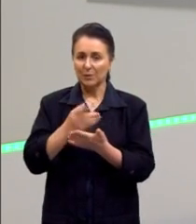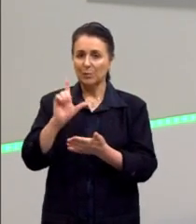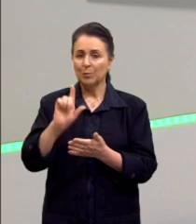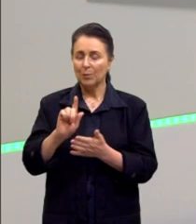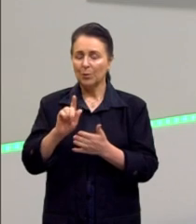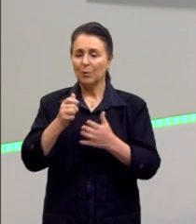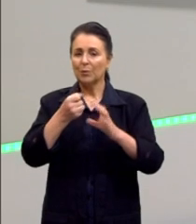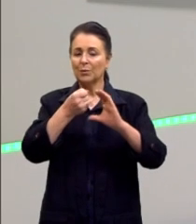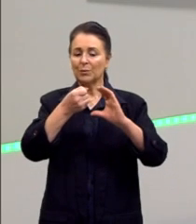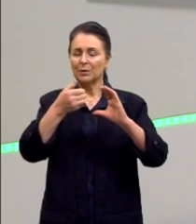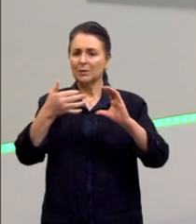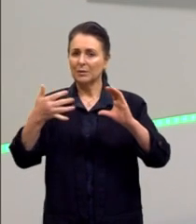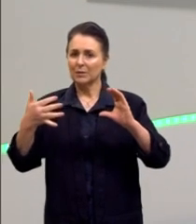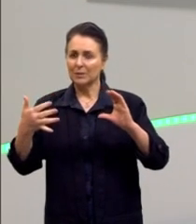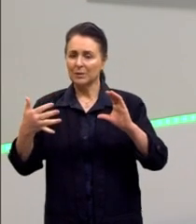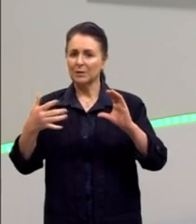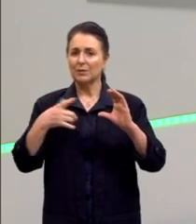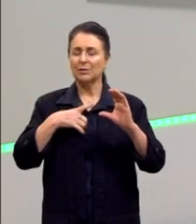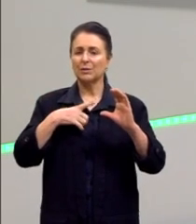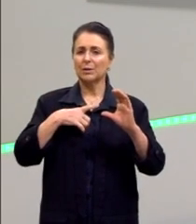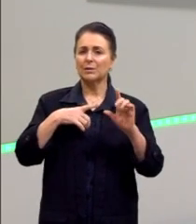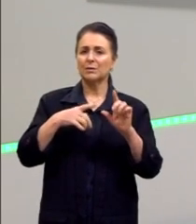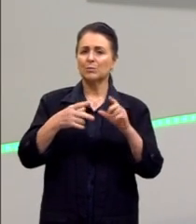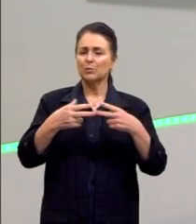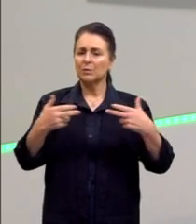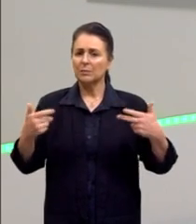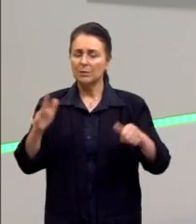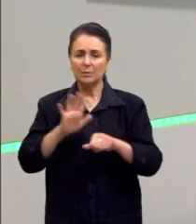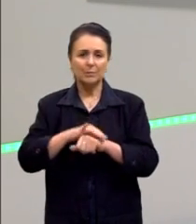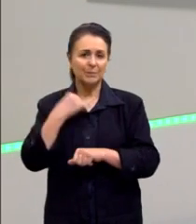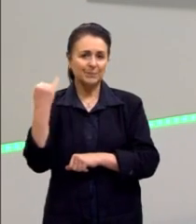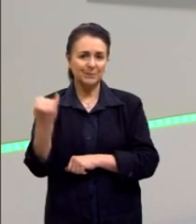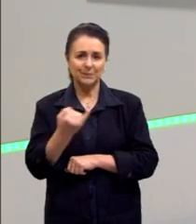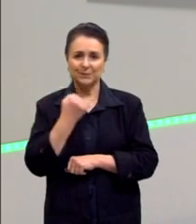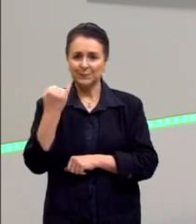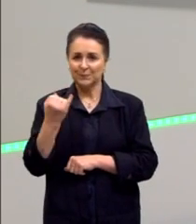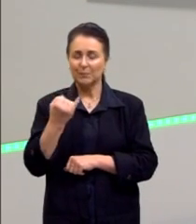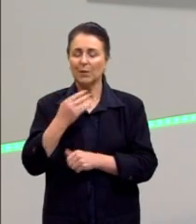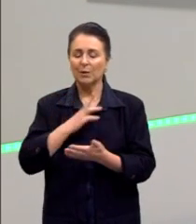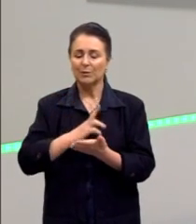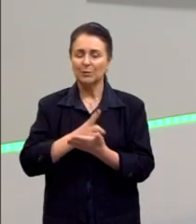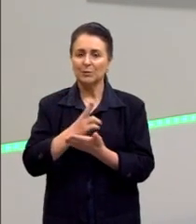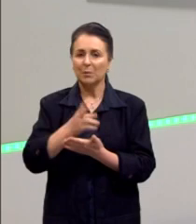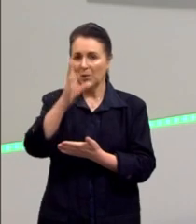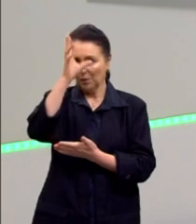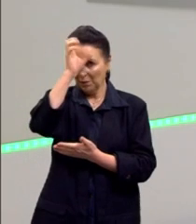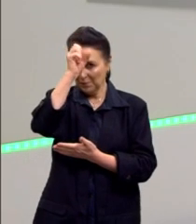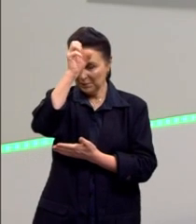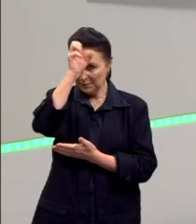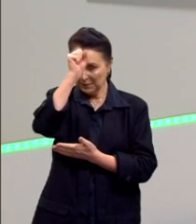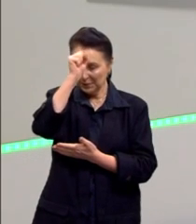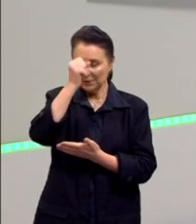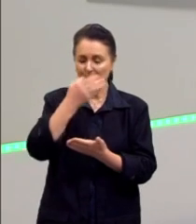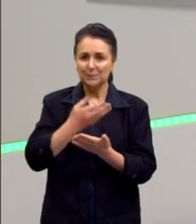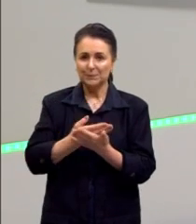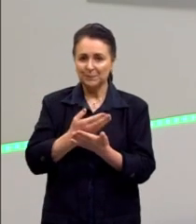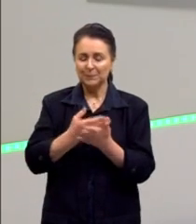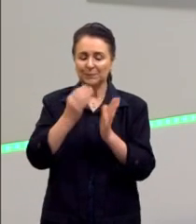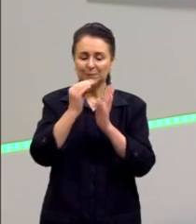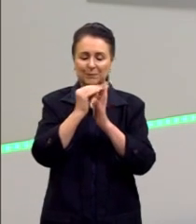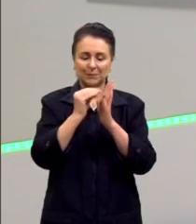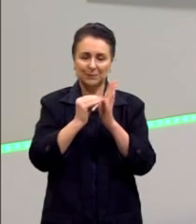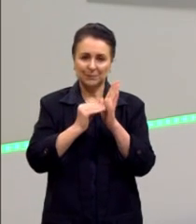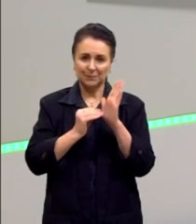características, os elementos mais importantes, para a gente seguir aí, né, os nossos conteúdos.